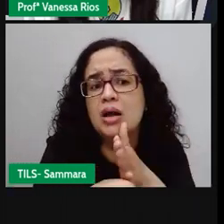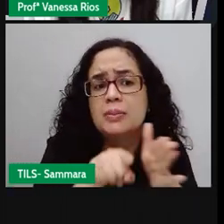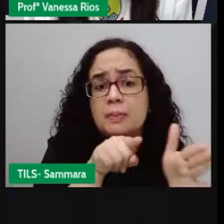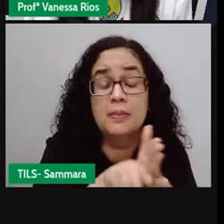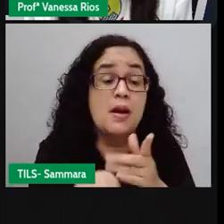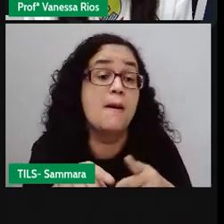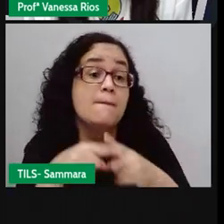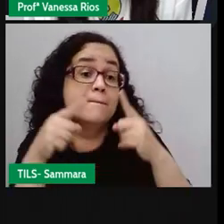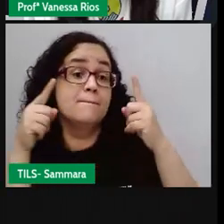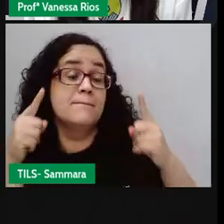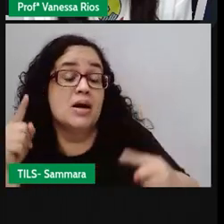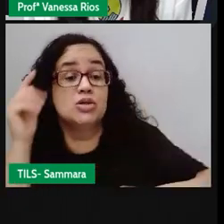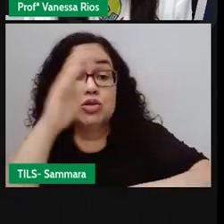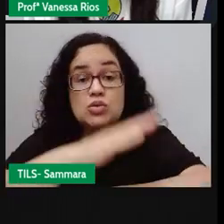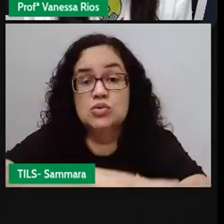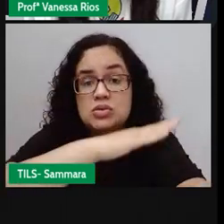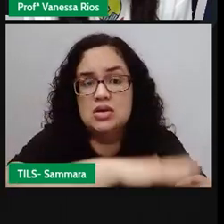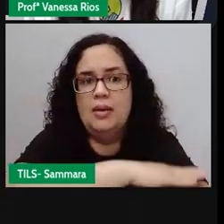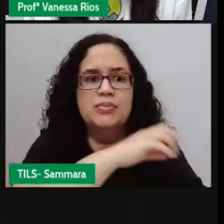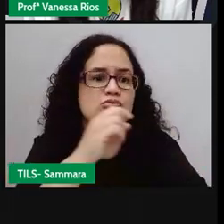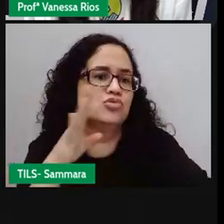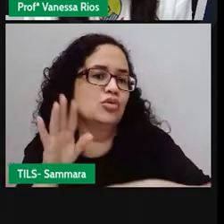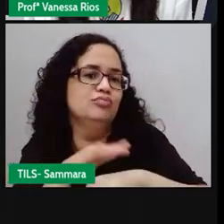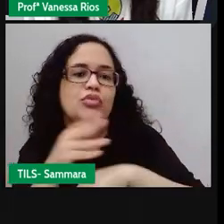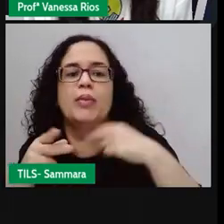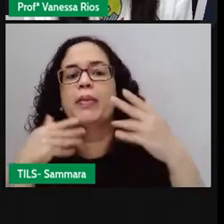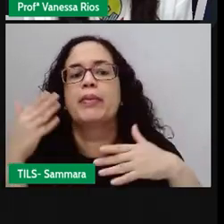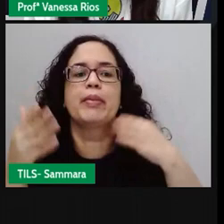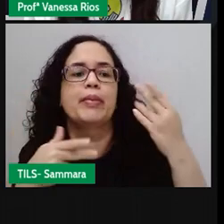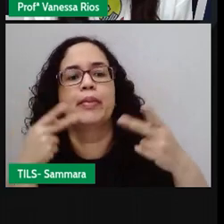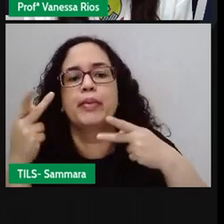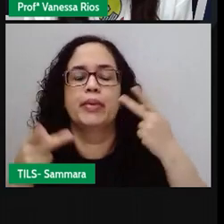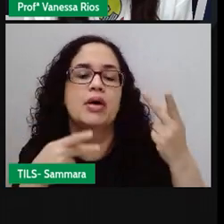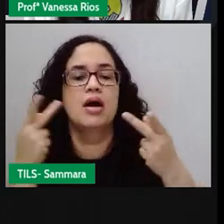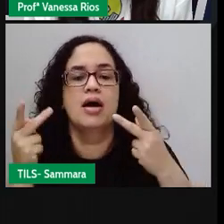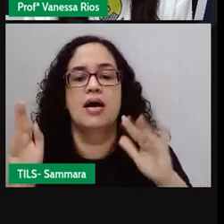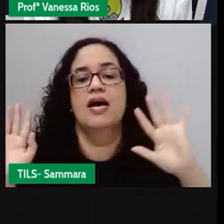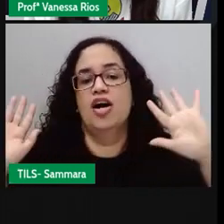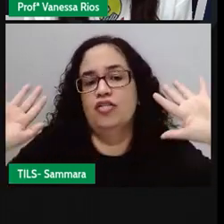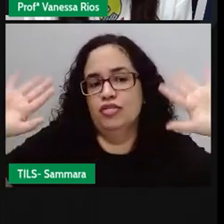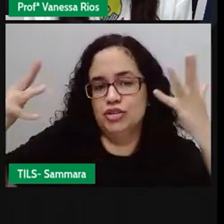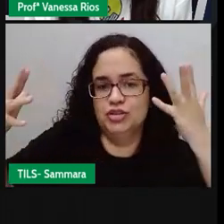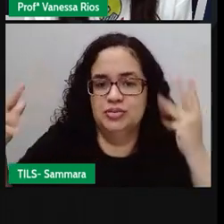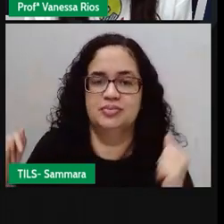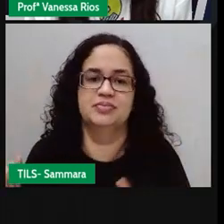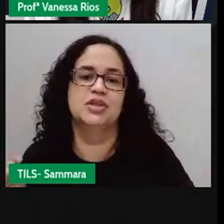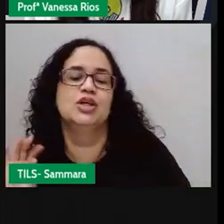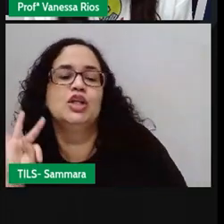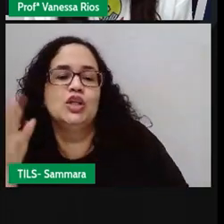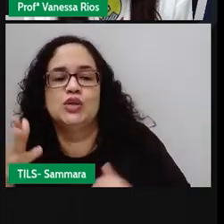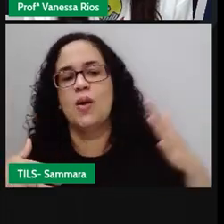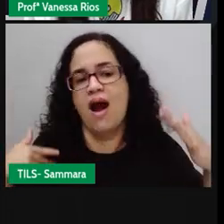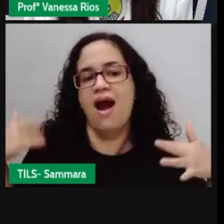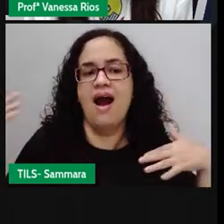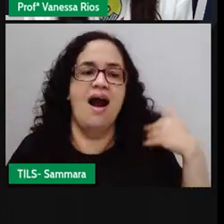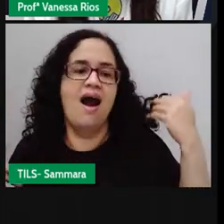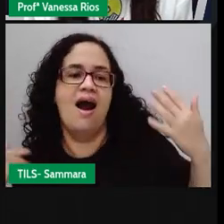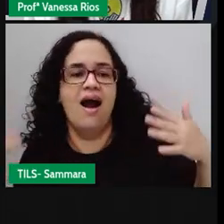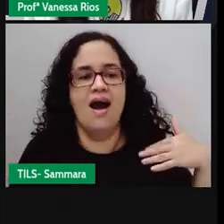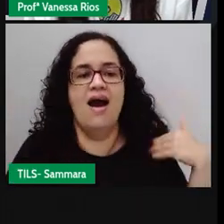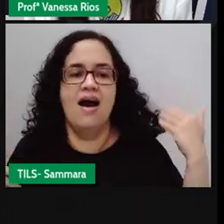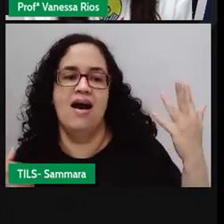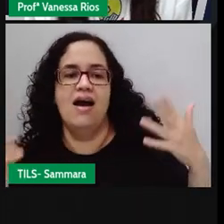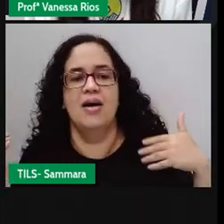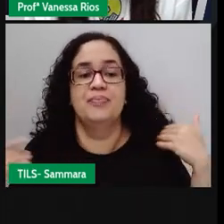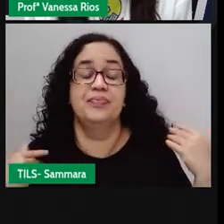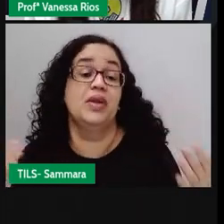pulando no céu, perguntaram e perguntaram, mas o sapo só fazia conversa mole. A festa começou e